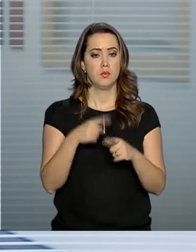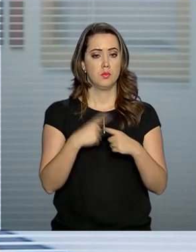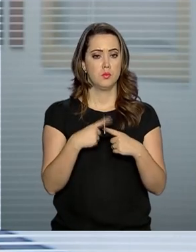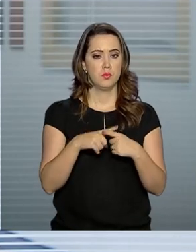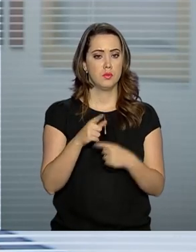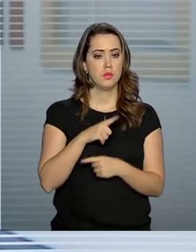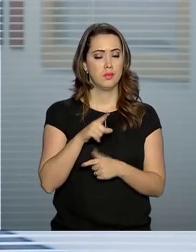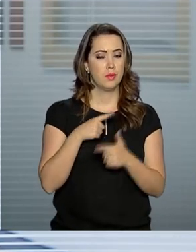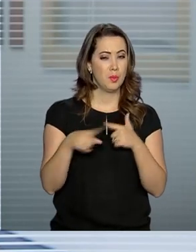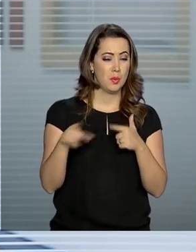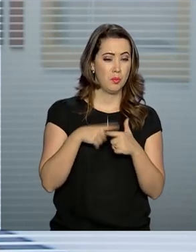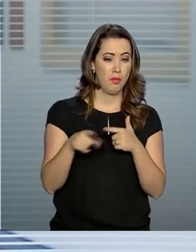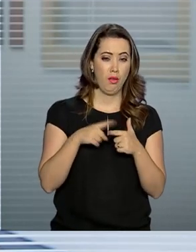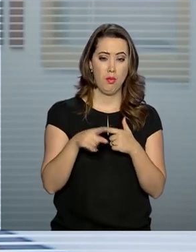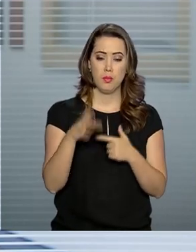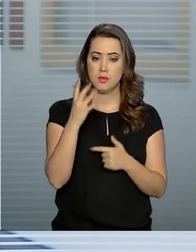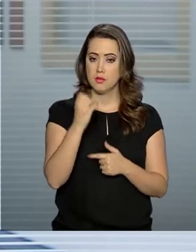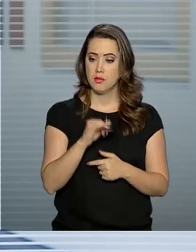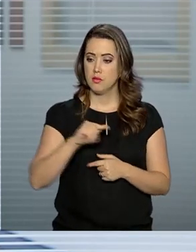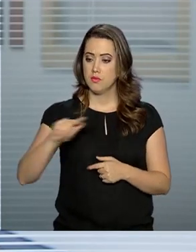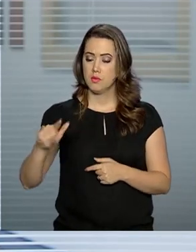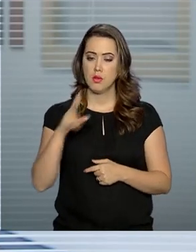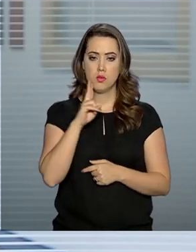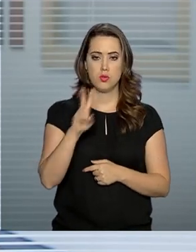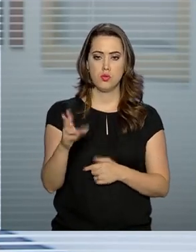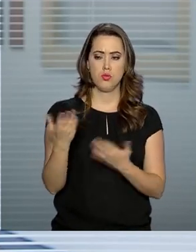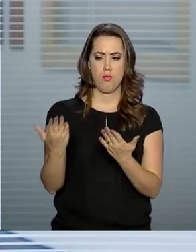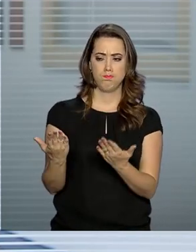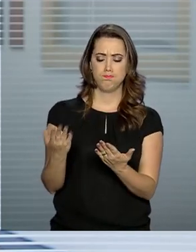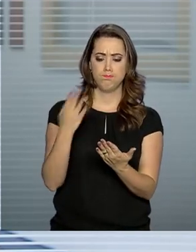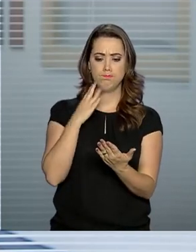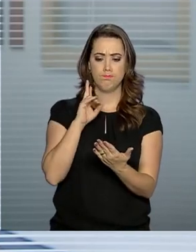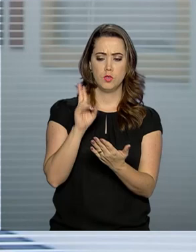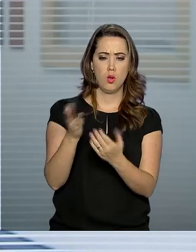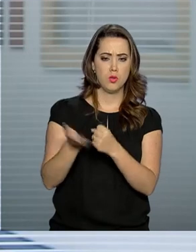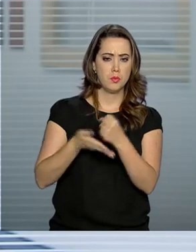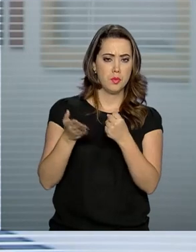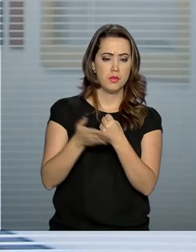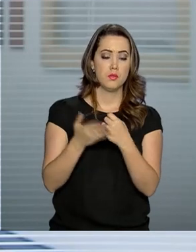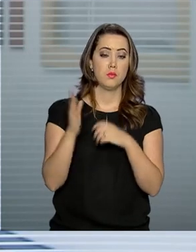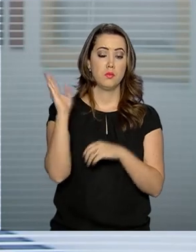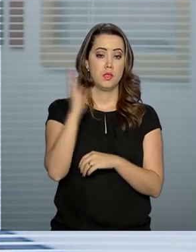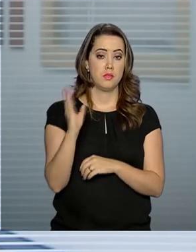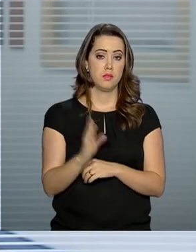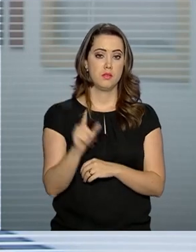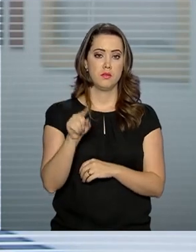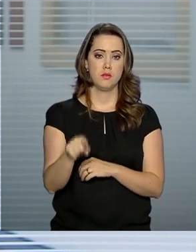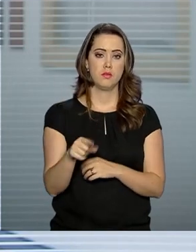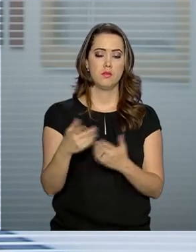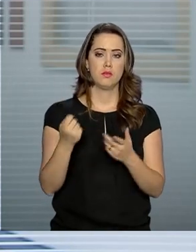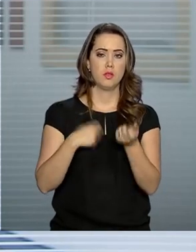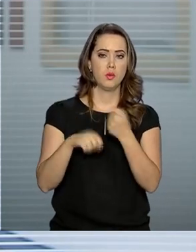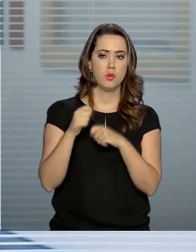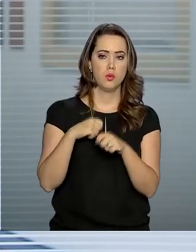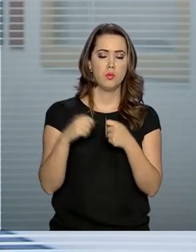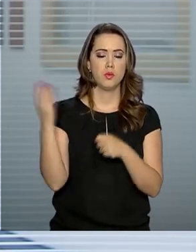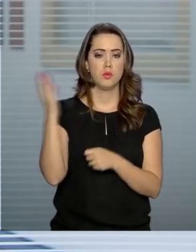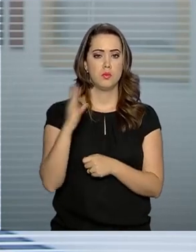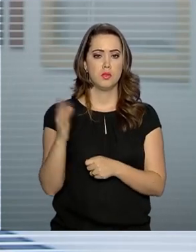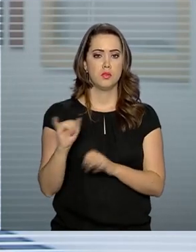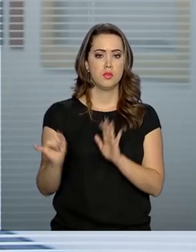a gente tem um problema sério de fiscal Quando a gente olha hoje Os fundamentos brasileiros Os fundamentos macroeconômicos A gente tem